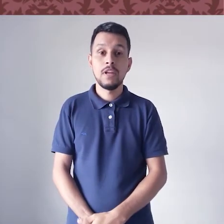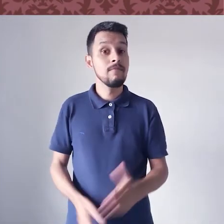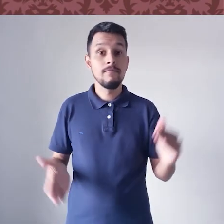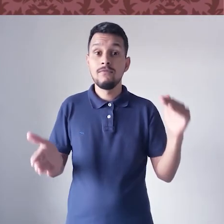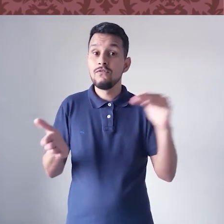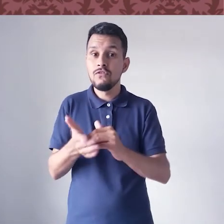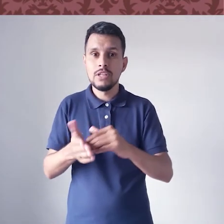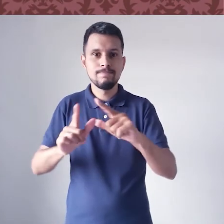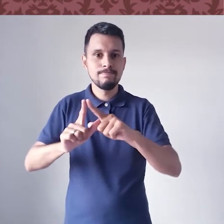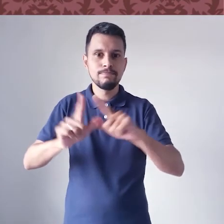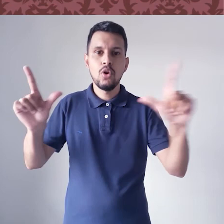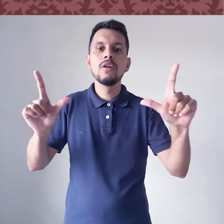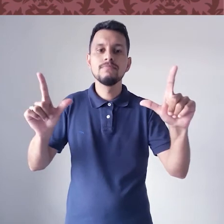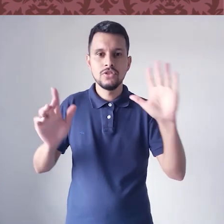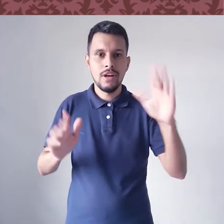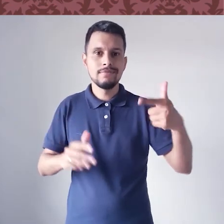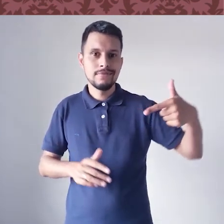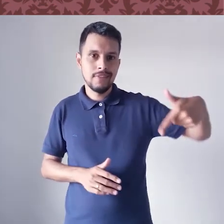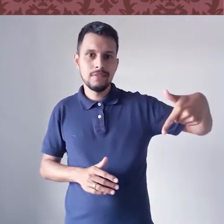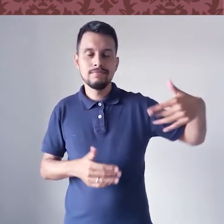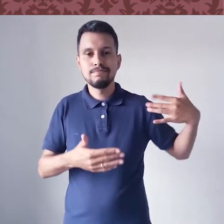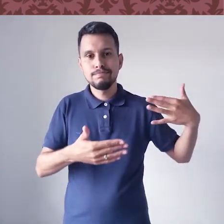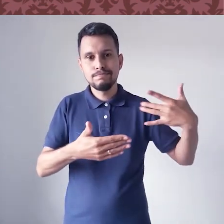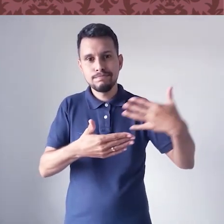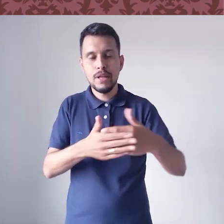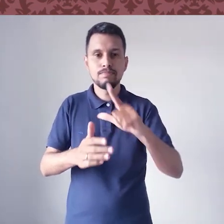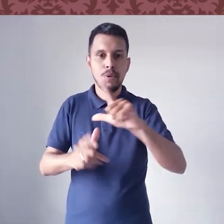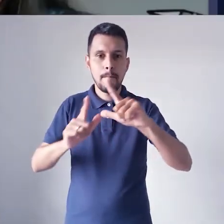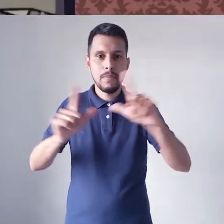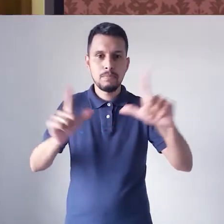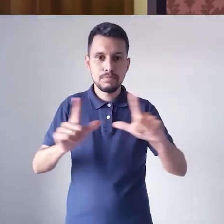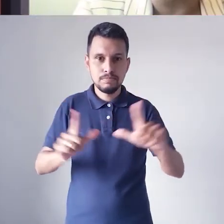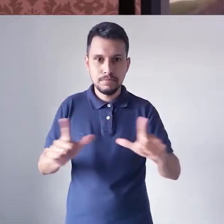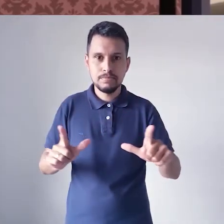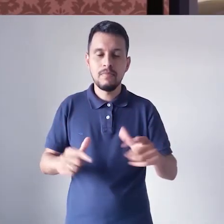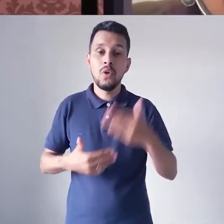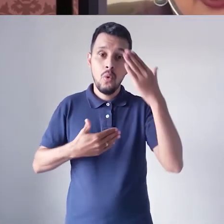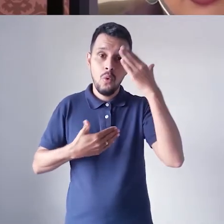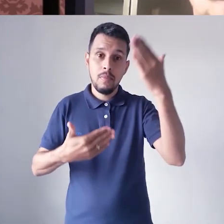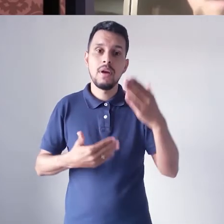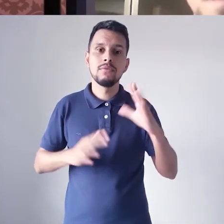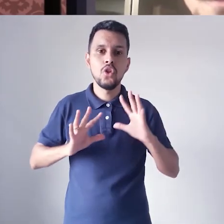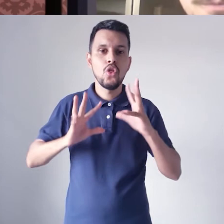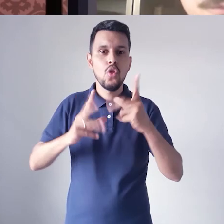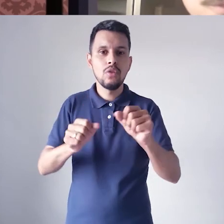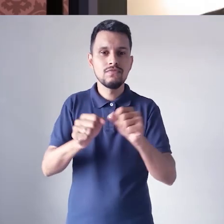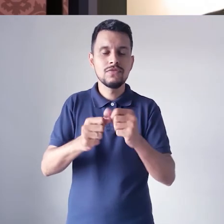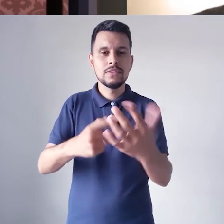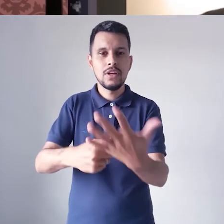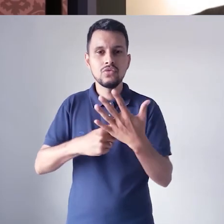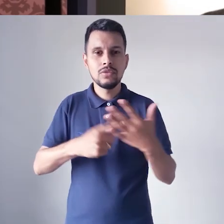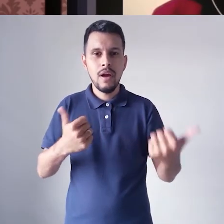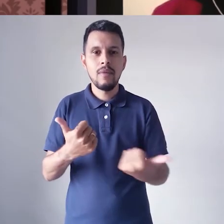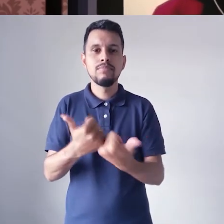websérie, foi uma jornada de sete episódios. Eu queria agradecer aqui em nome da equipe do Musa, aos meus colaboradores, aos